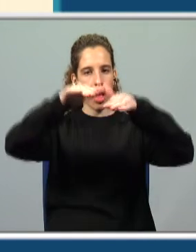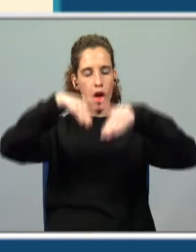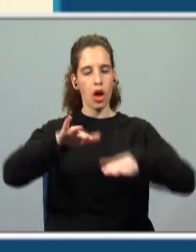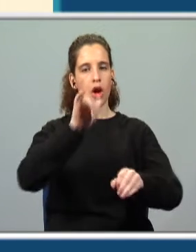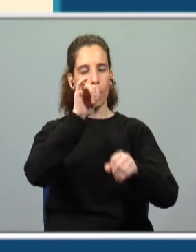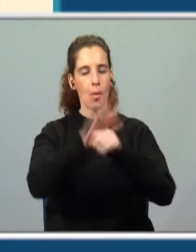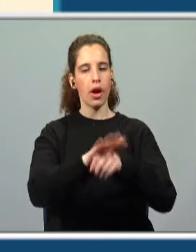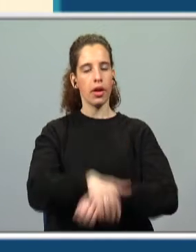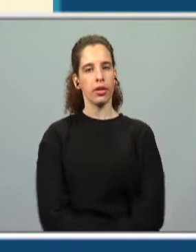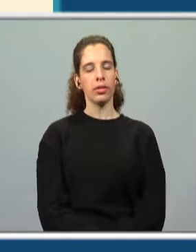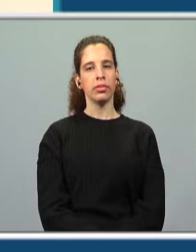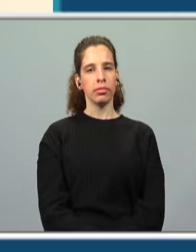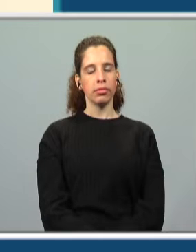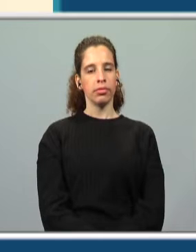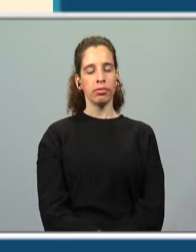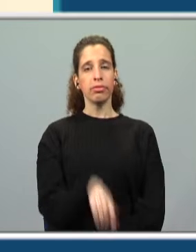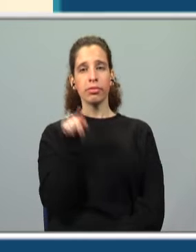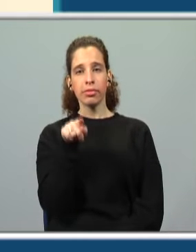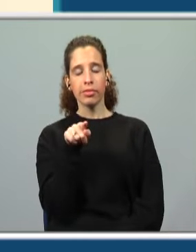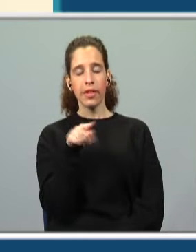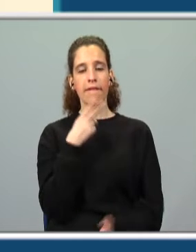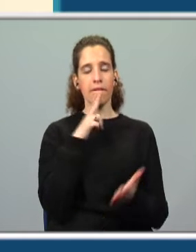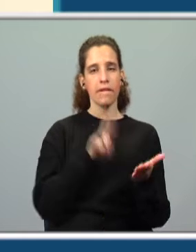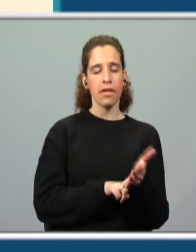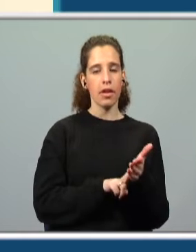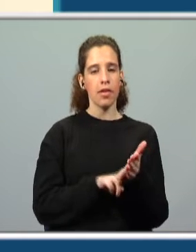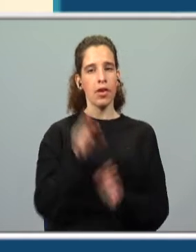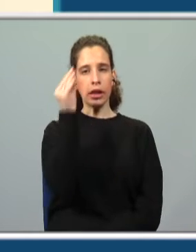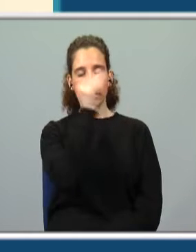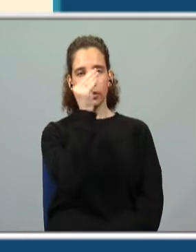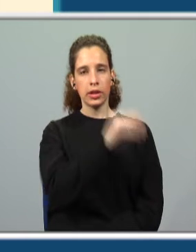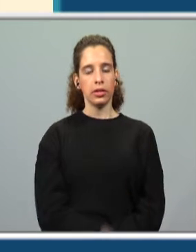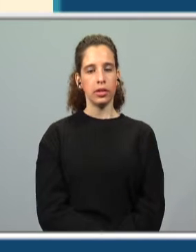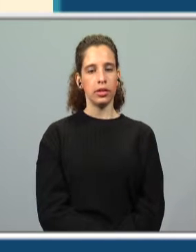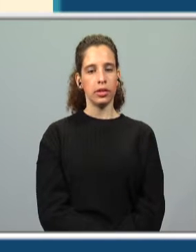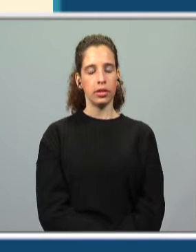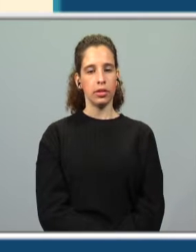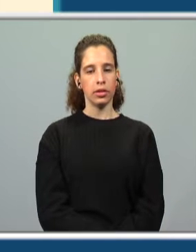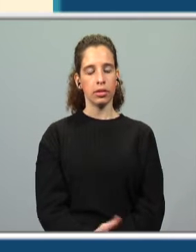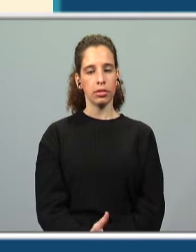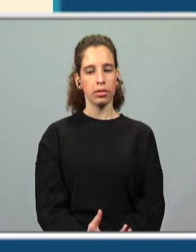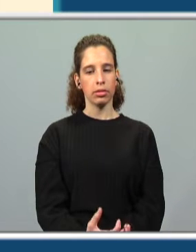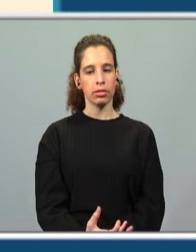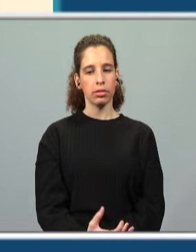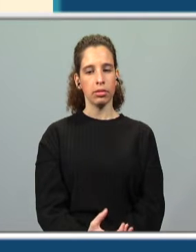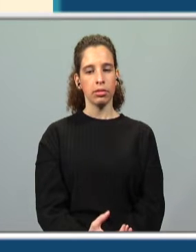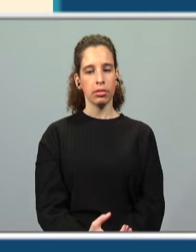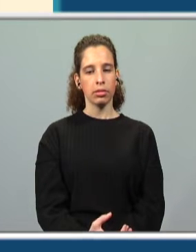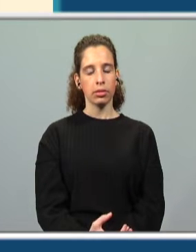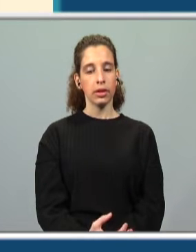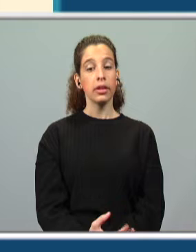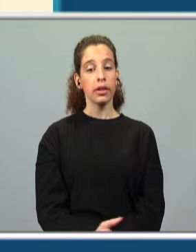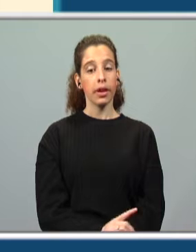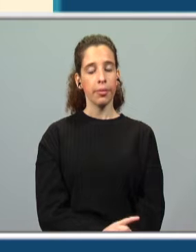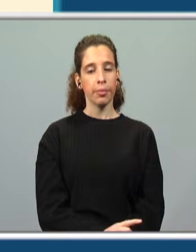do mar. Esta é verdadeira ou é falsa? Hum? É?